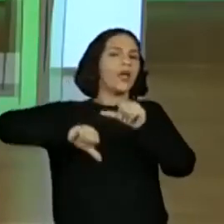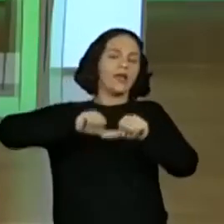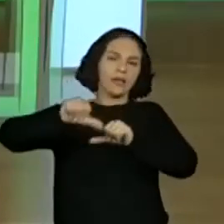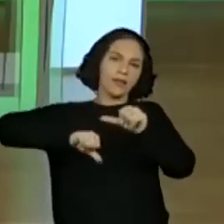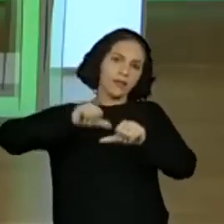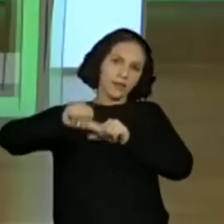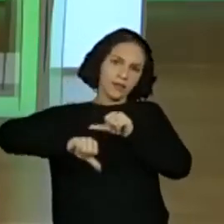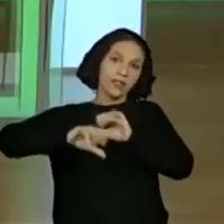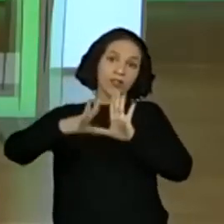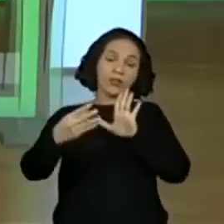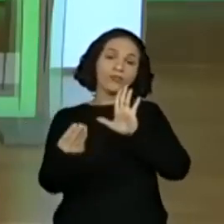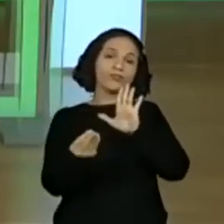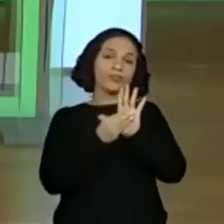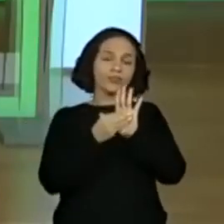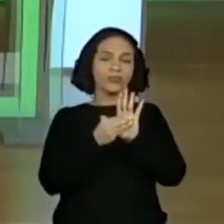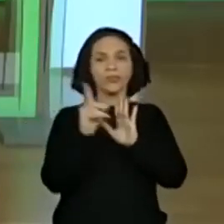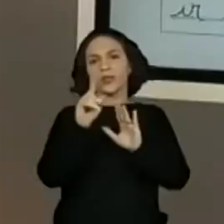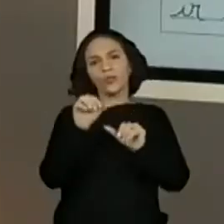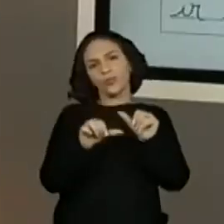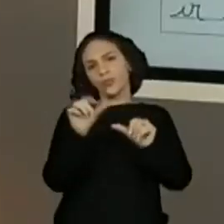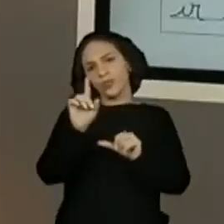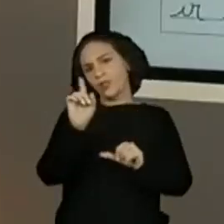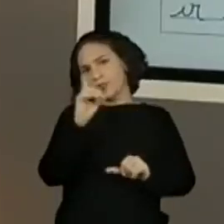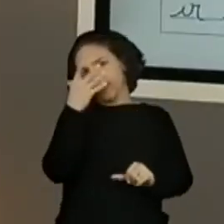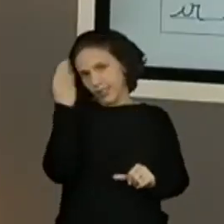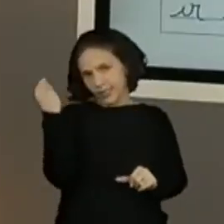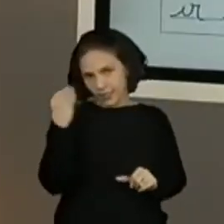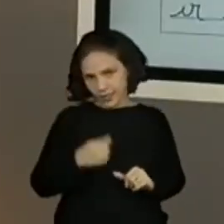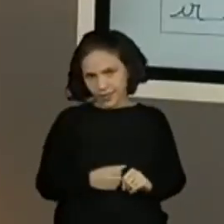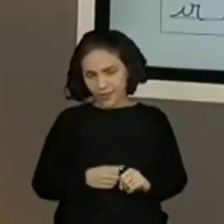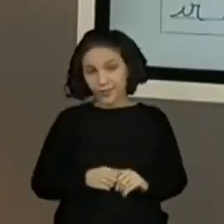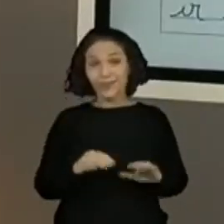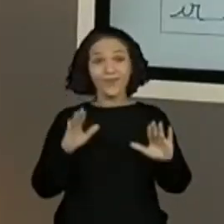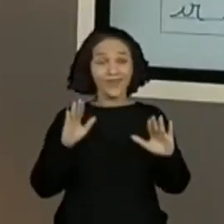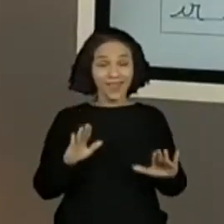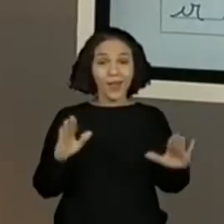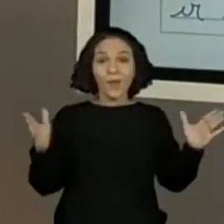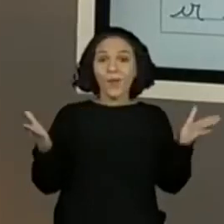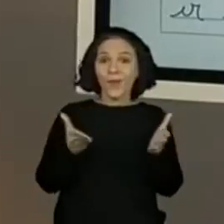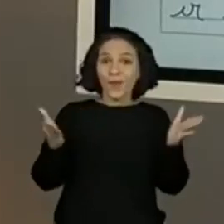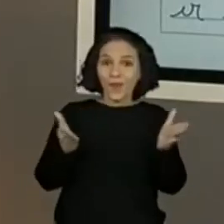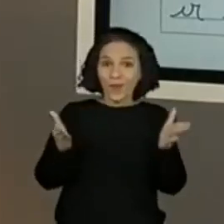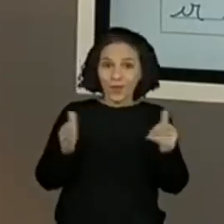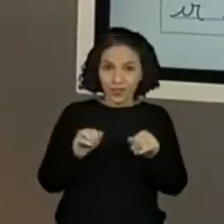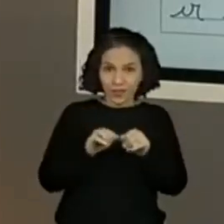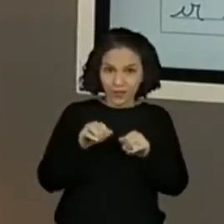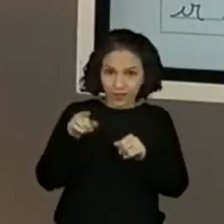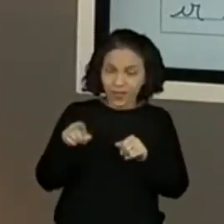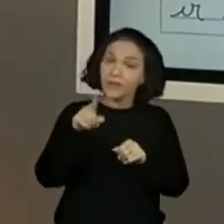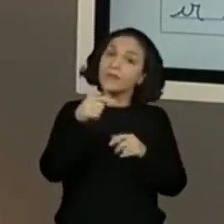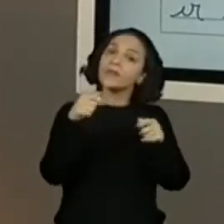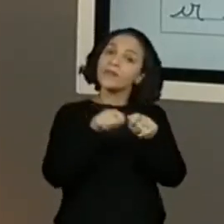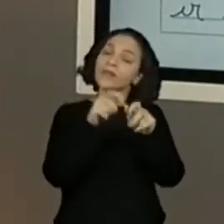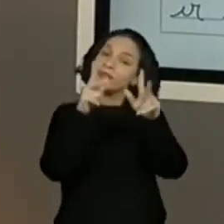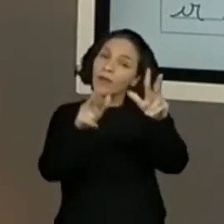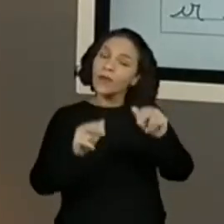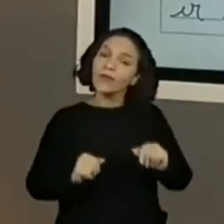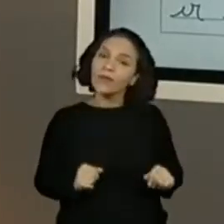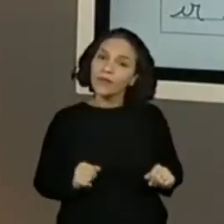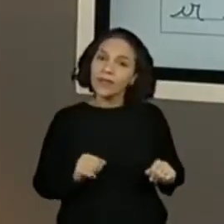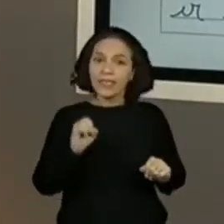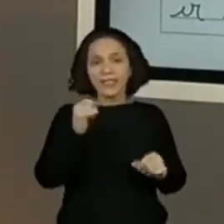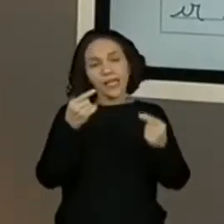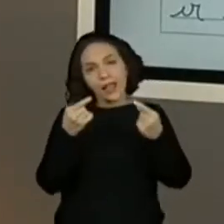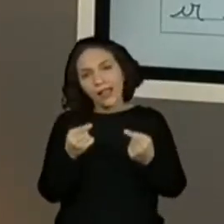escrito lá para que a gente não esquecesse. E lembrando, turminha, isso que nós fizemos aqui é o você precisa fazer quando você for